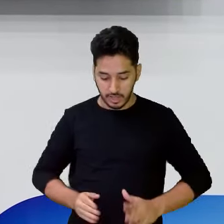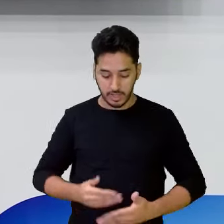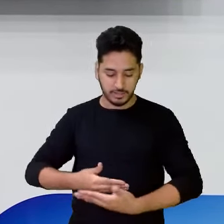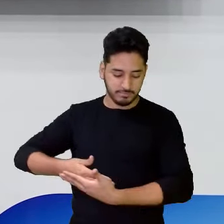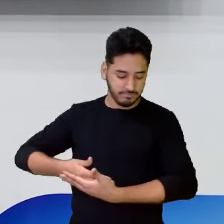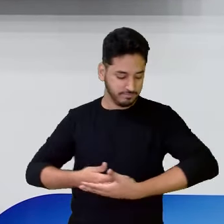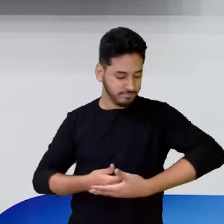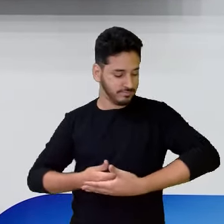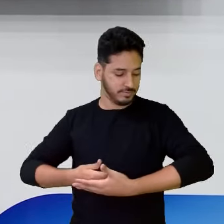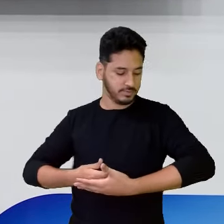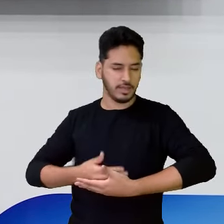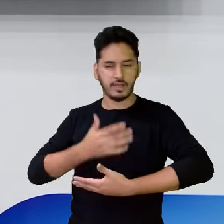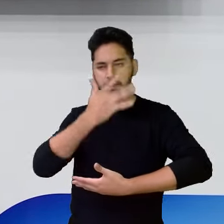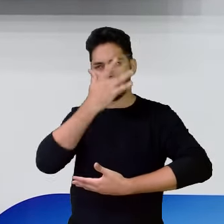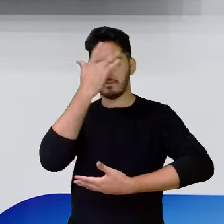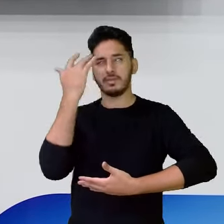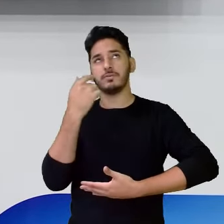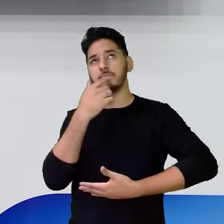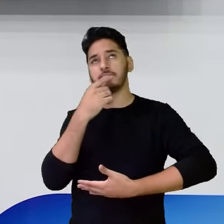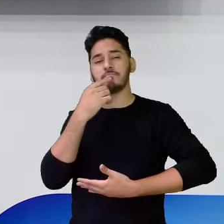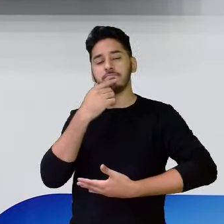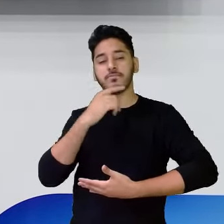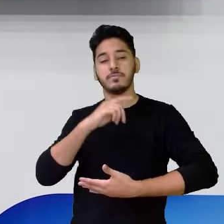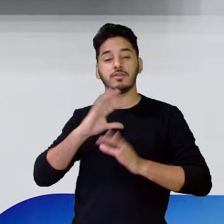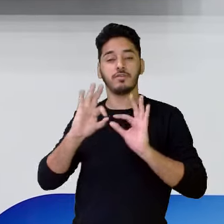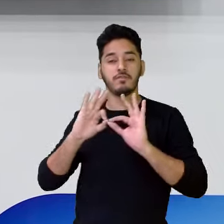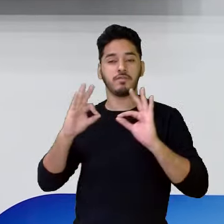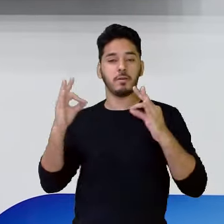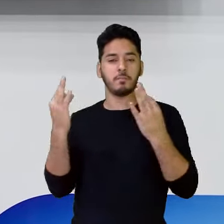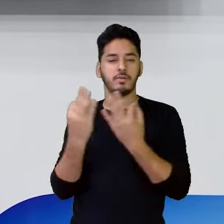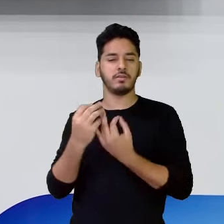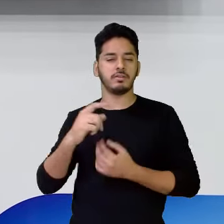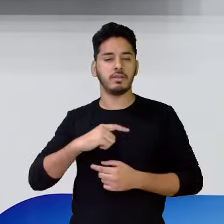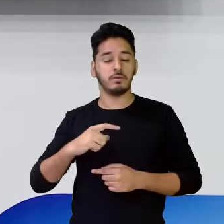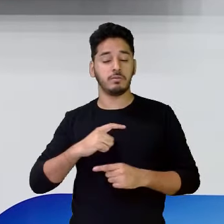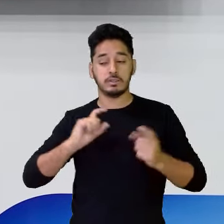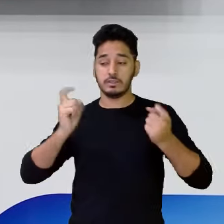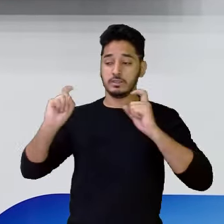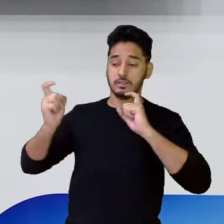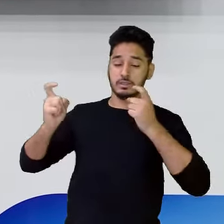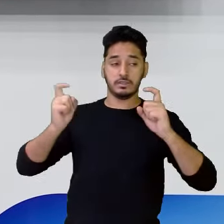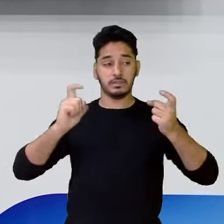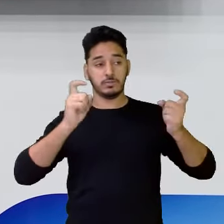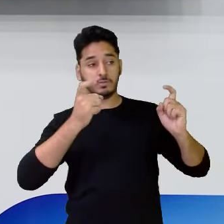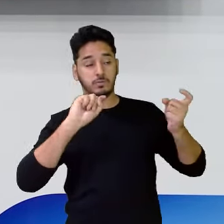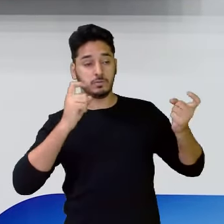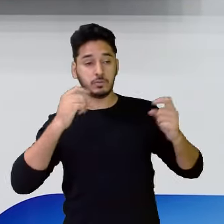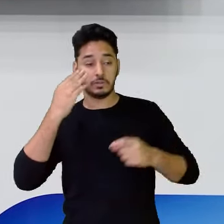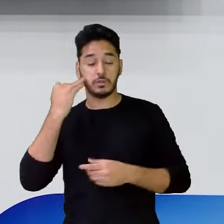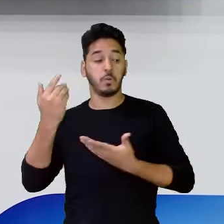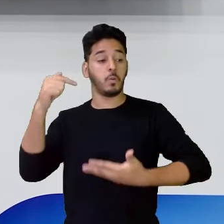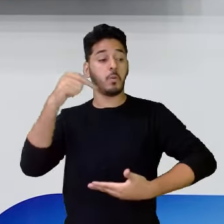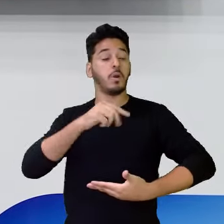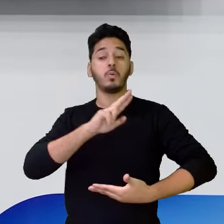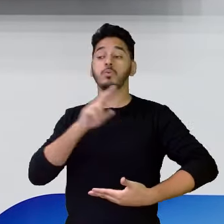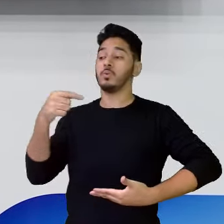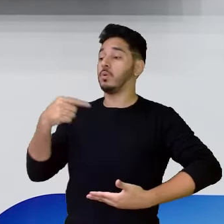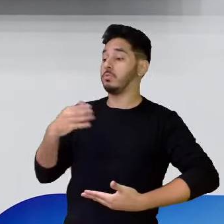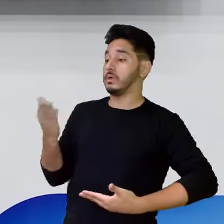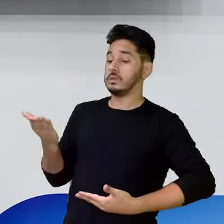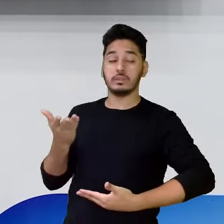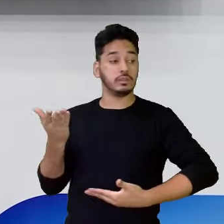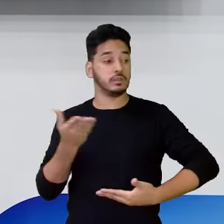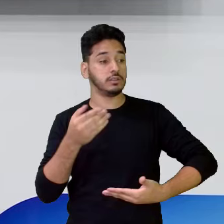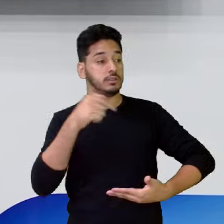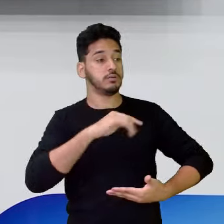pessoa ali. Tem até em famílias uma certa discussão, aí um debate sobre a escolha do nome do bebê.